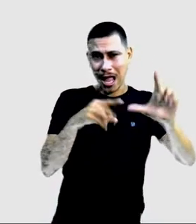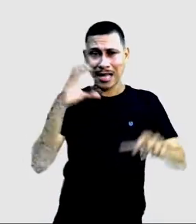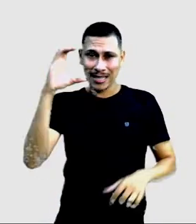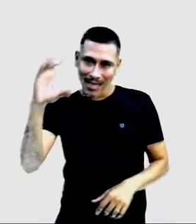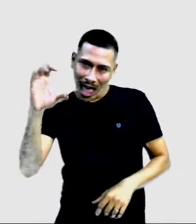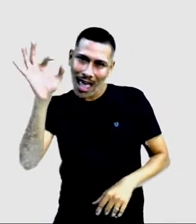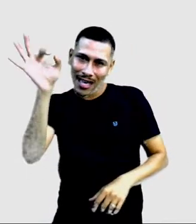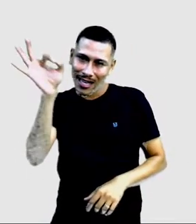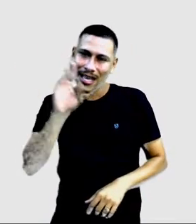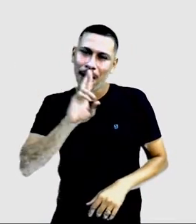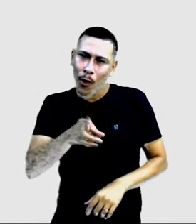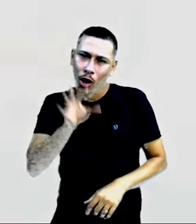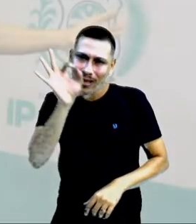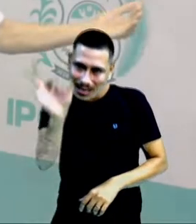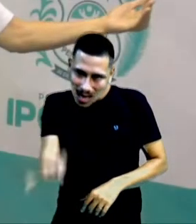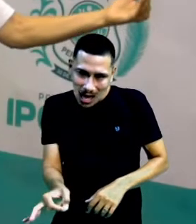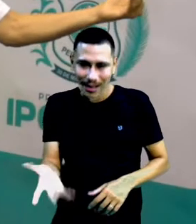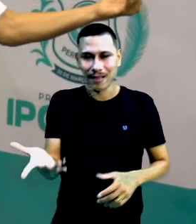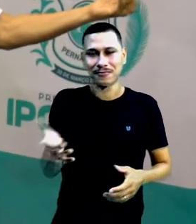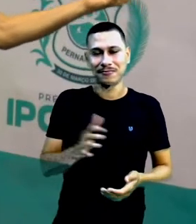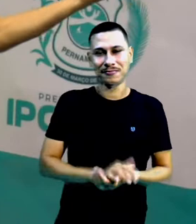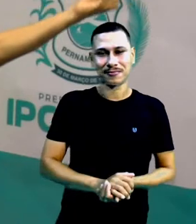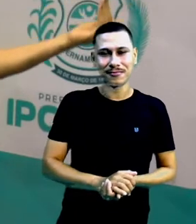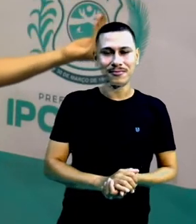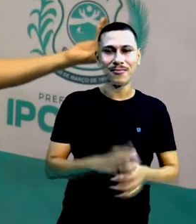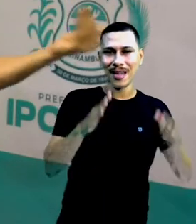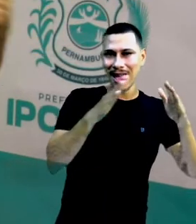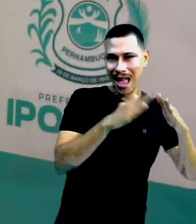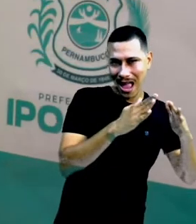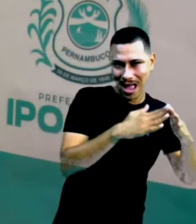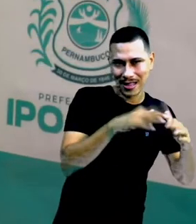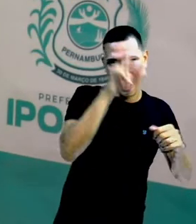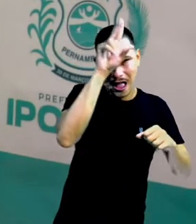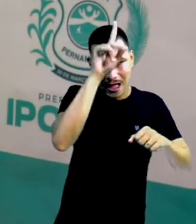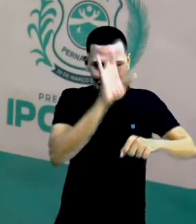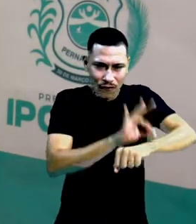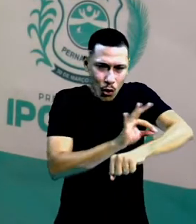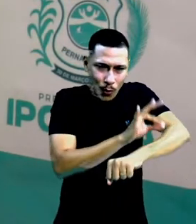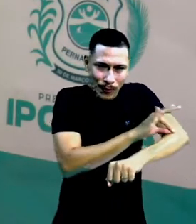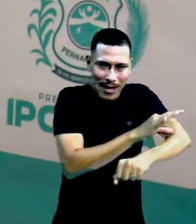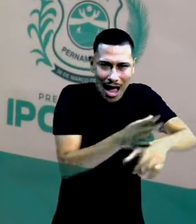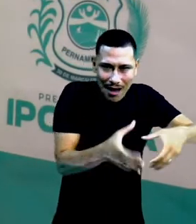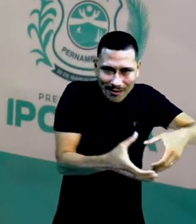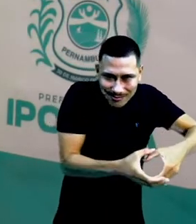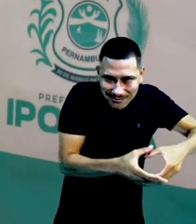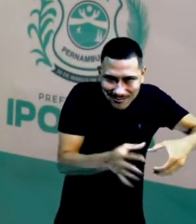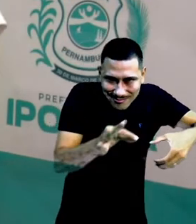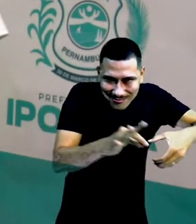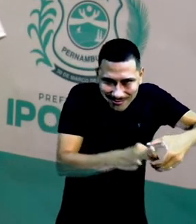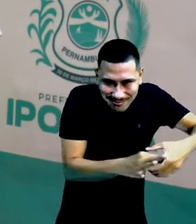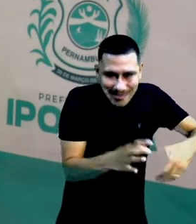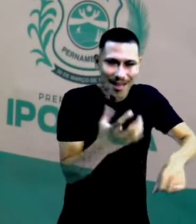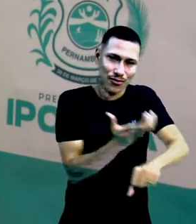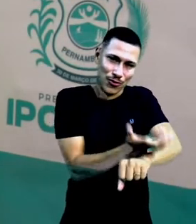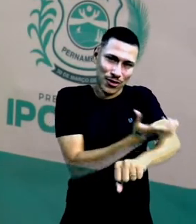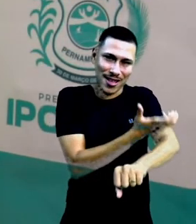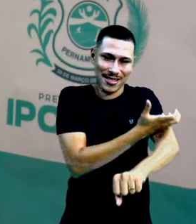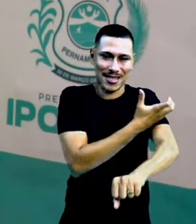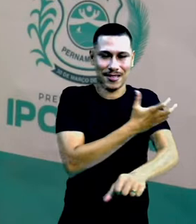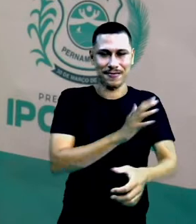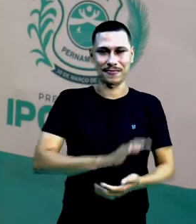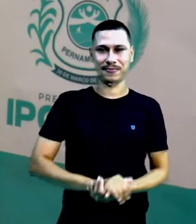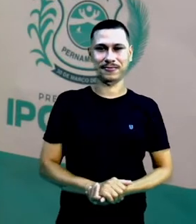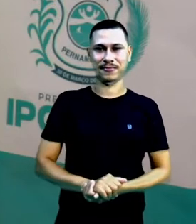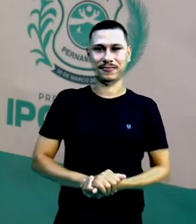formigueiro no jardim. Tanto é que ela está sentada lá, ó, observando o caminho até chegar lá. Não isso?